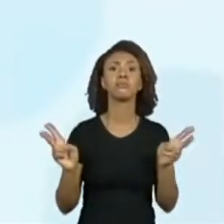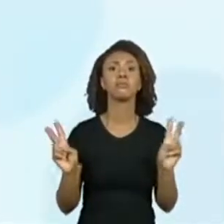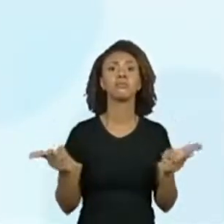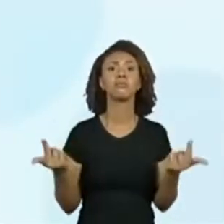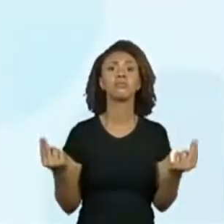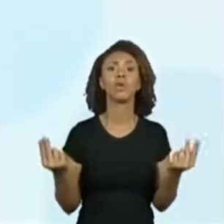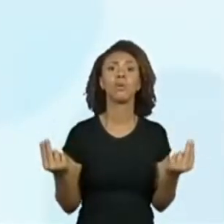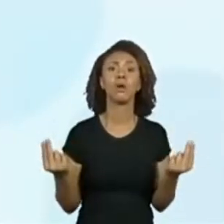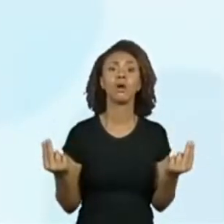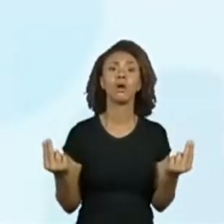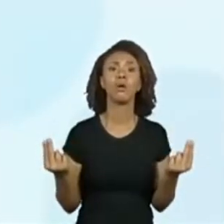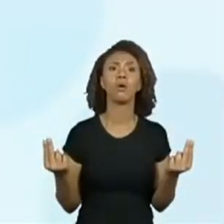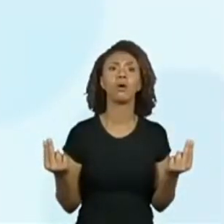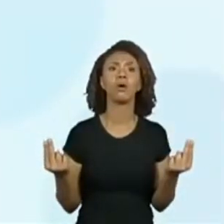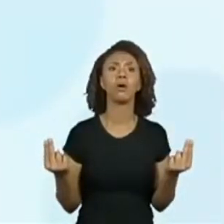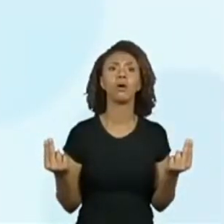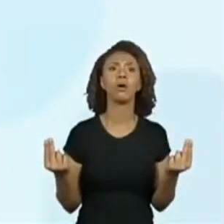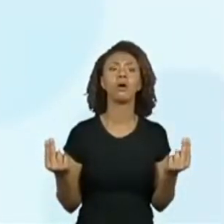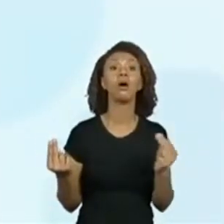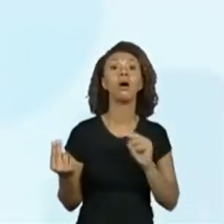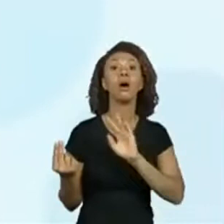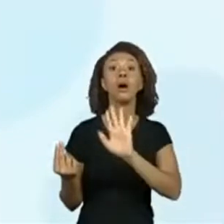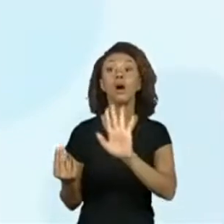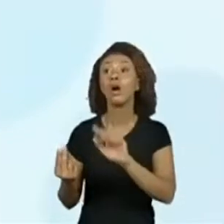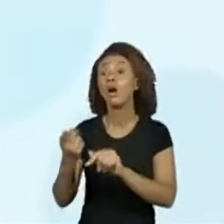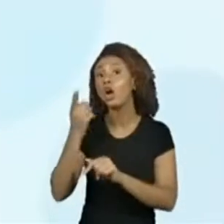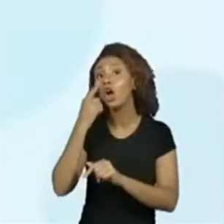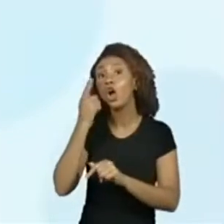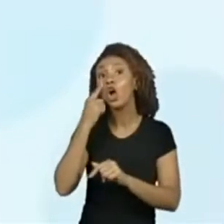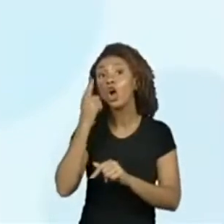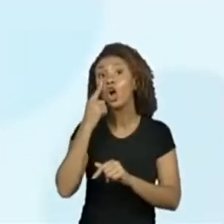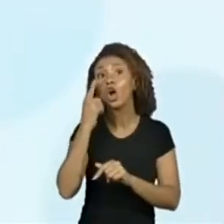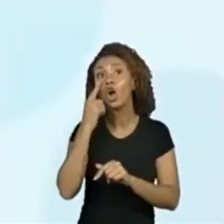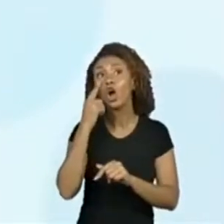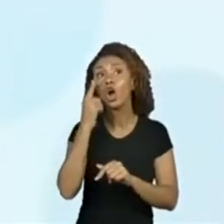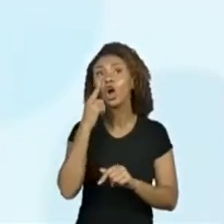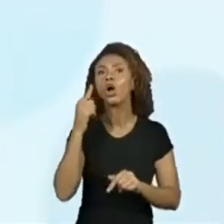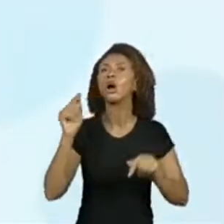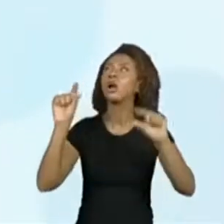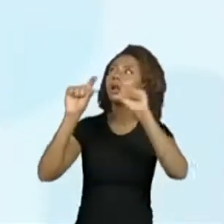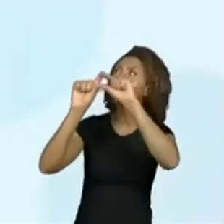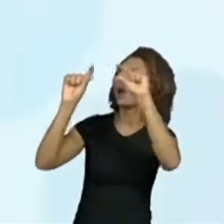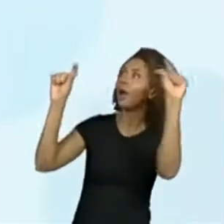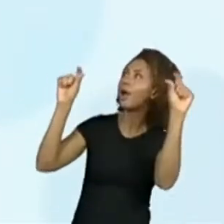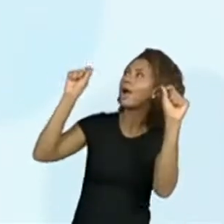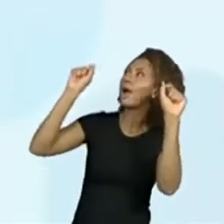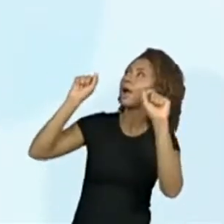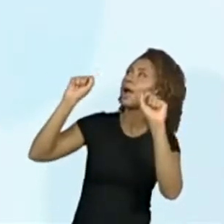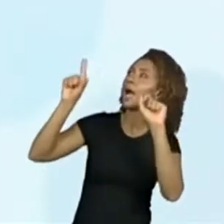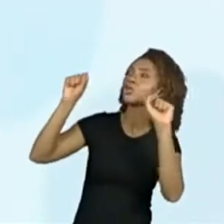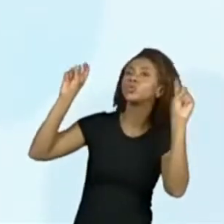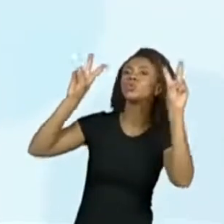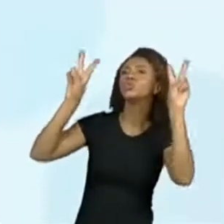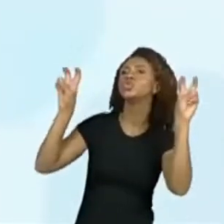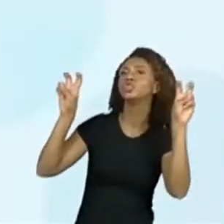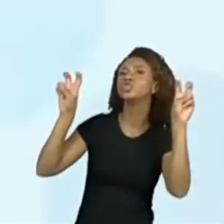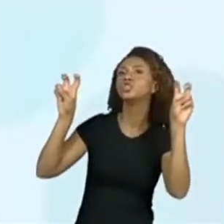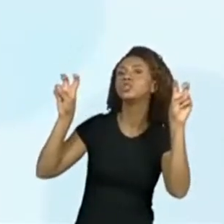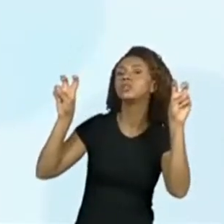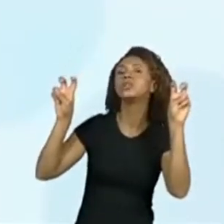Jogo. Olha o título, professora. Olha o título da nossa lista. Lista. Olha lá o título.